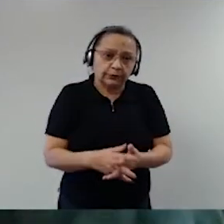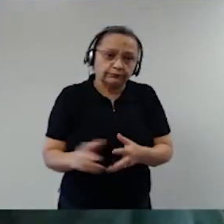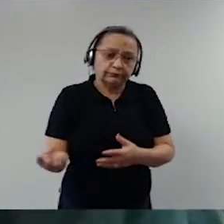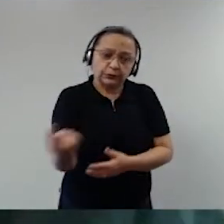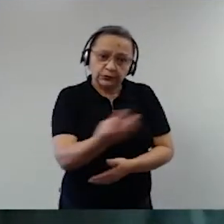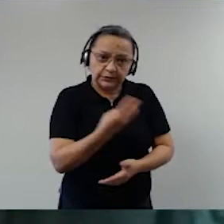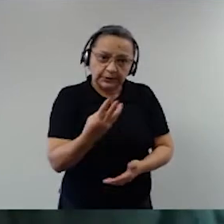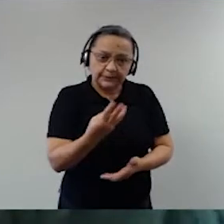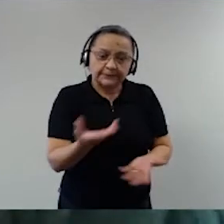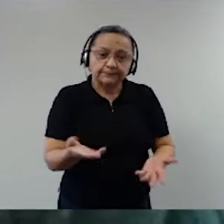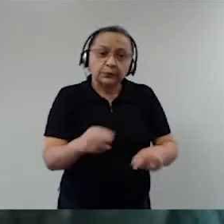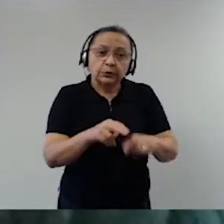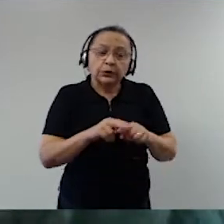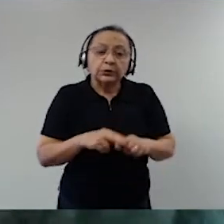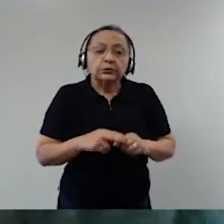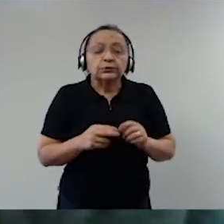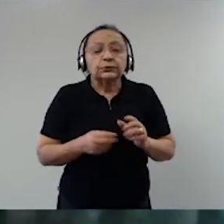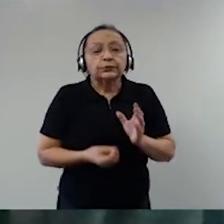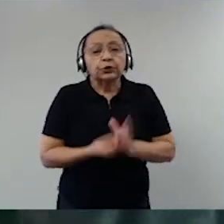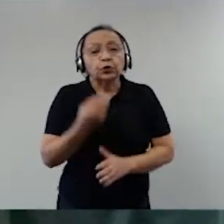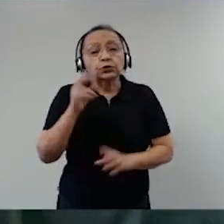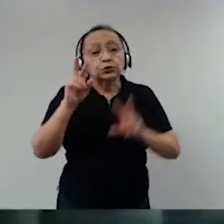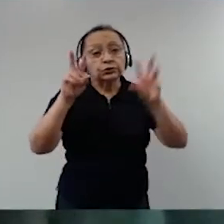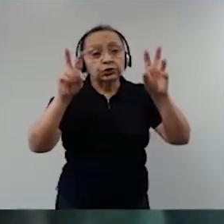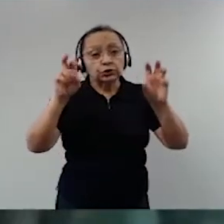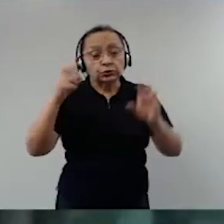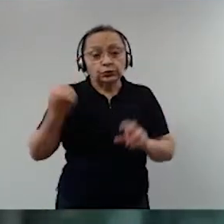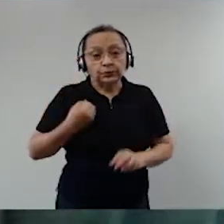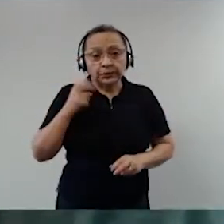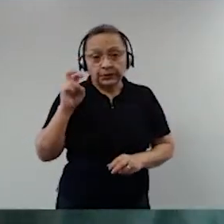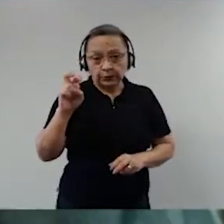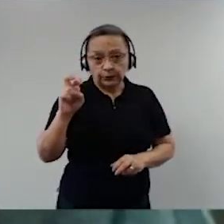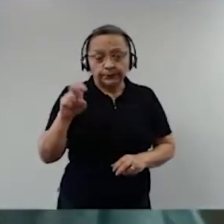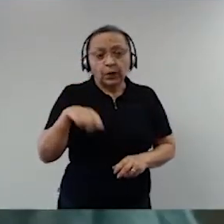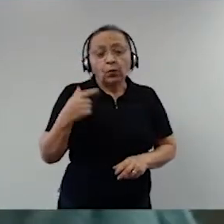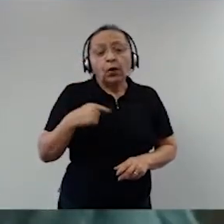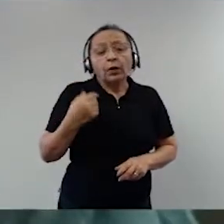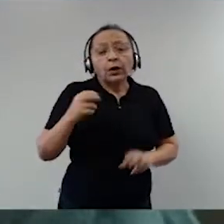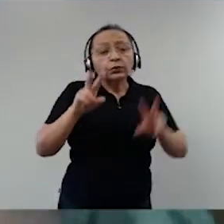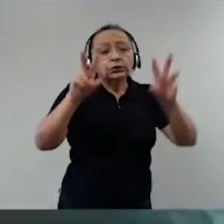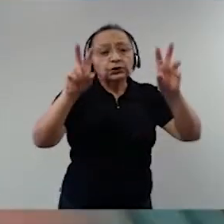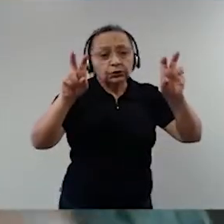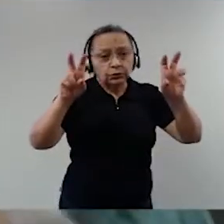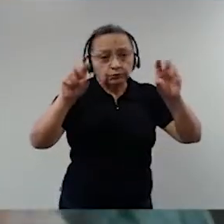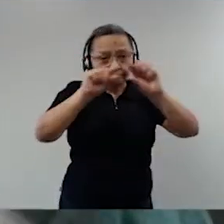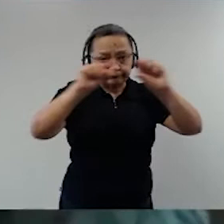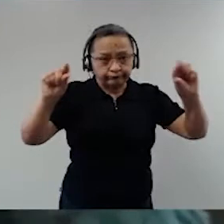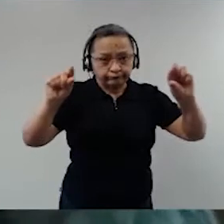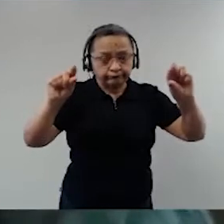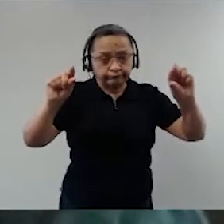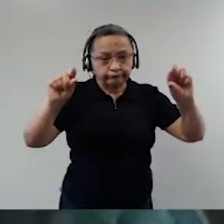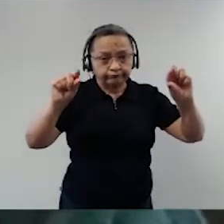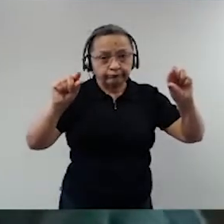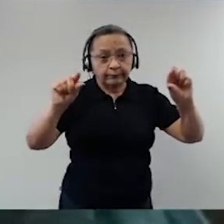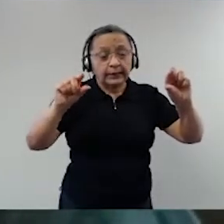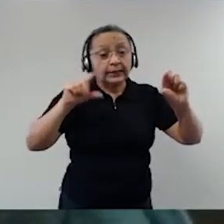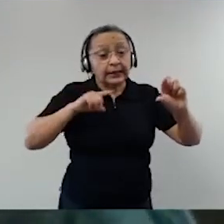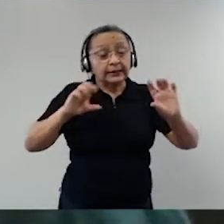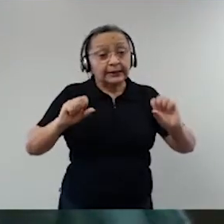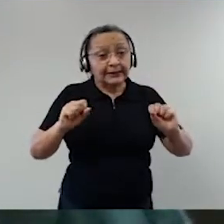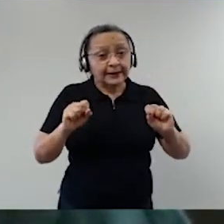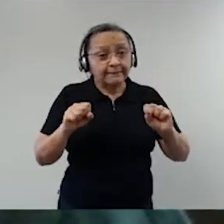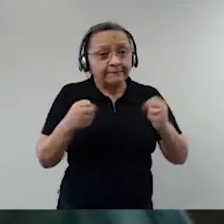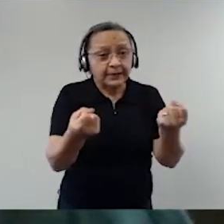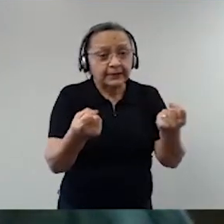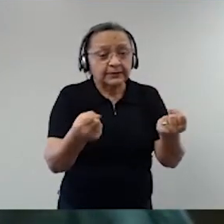E criou-se o título quinto. Qual é o título do título quinto? Da defesa do Estado